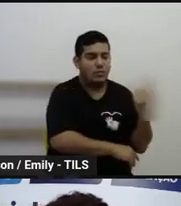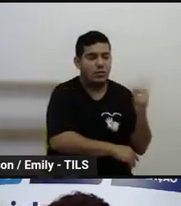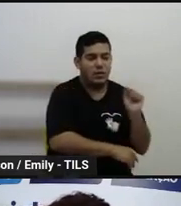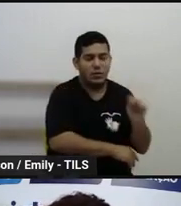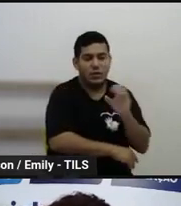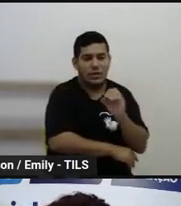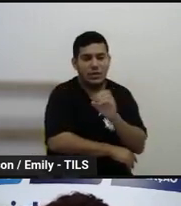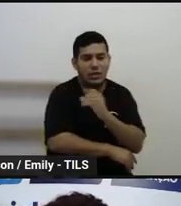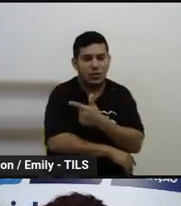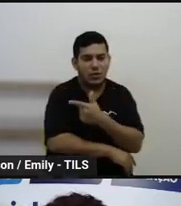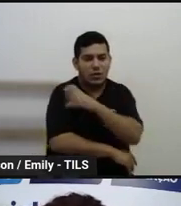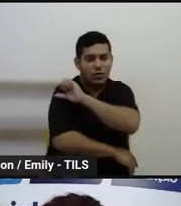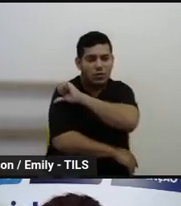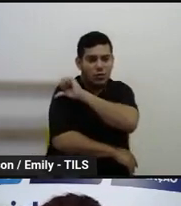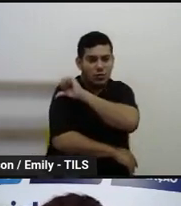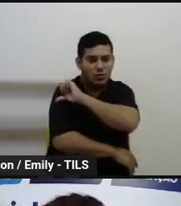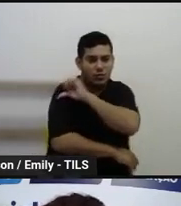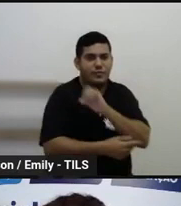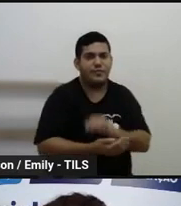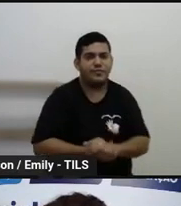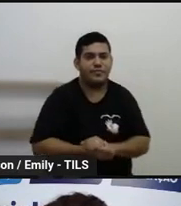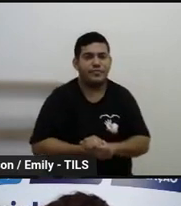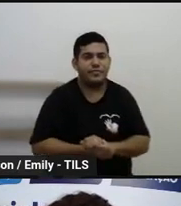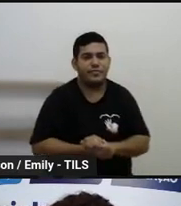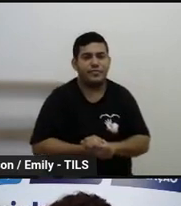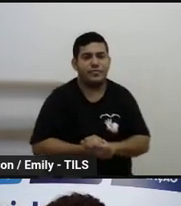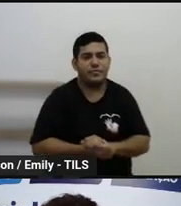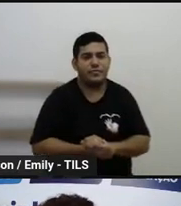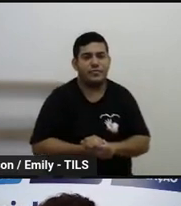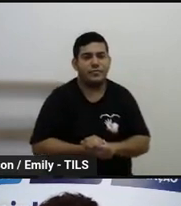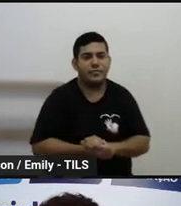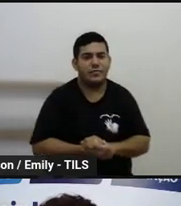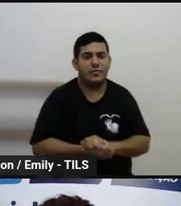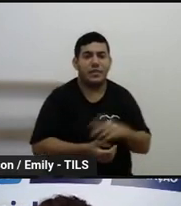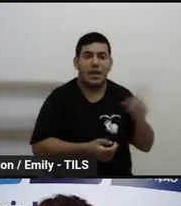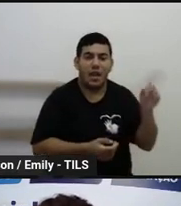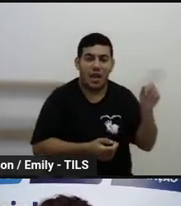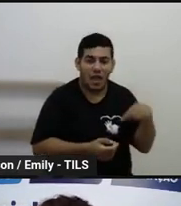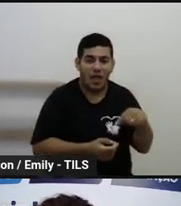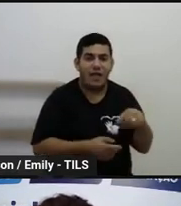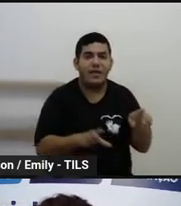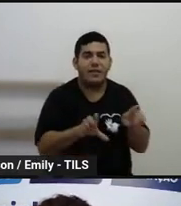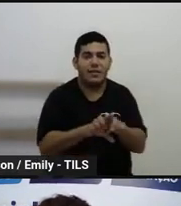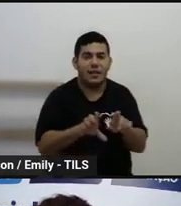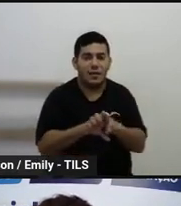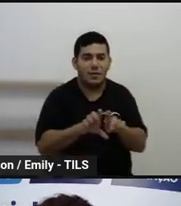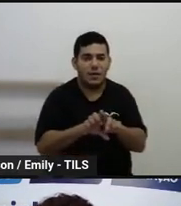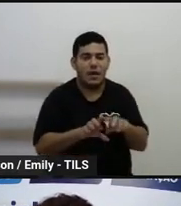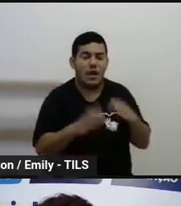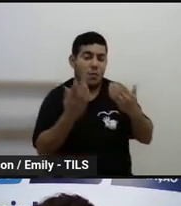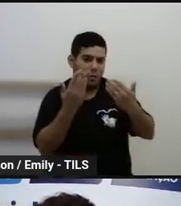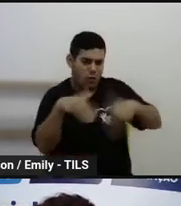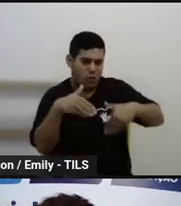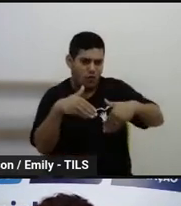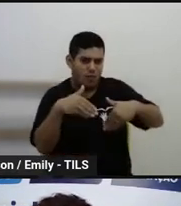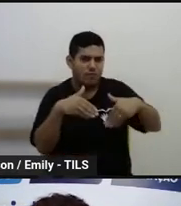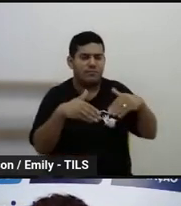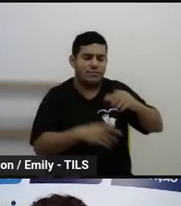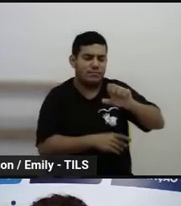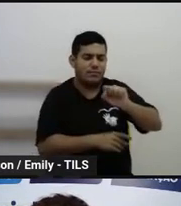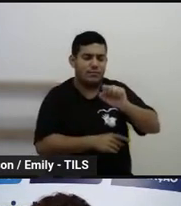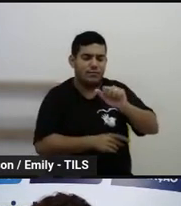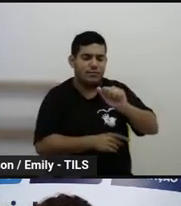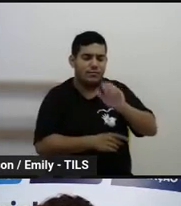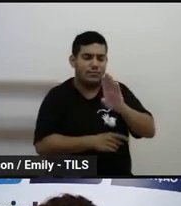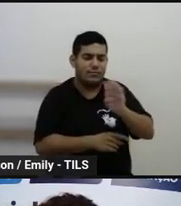estudantes do nono ano. E aí, a partir da prova do SAB, desse diagnóstico que é